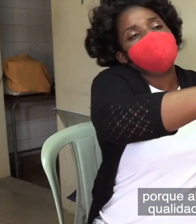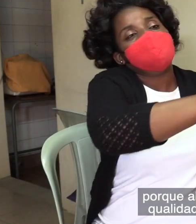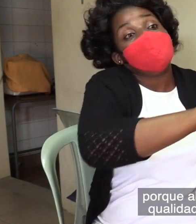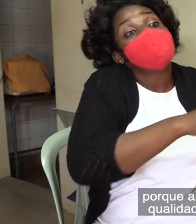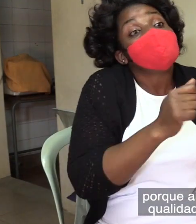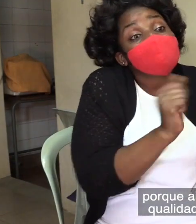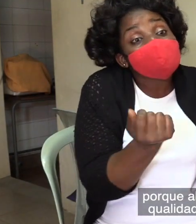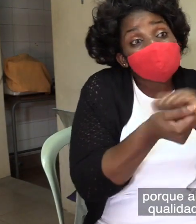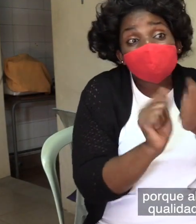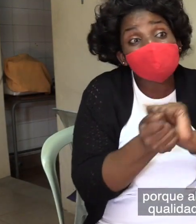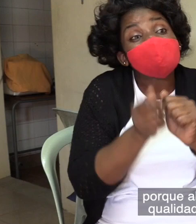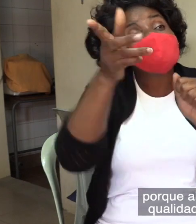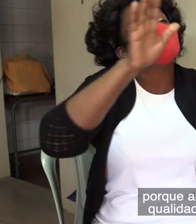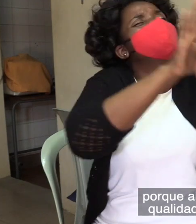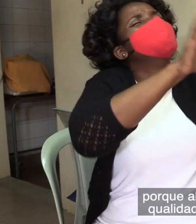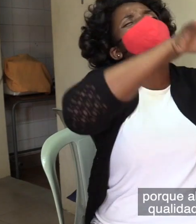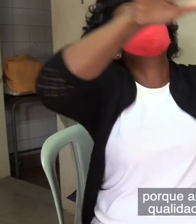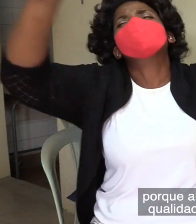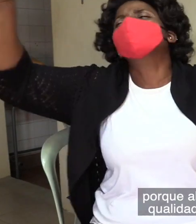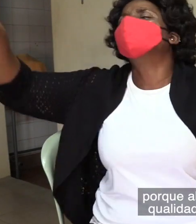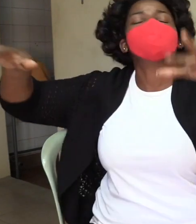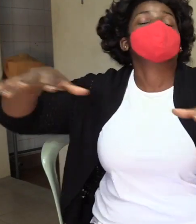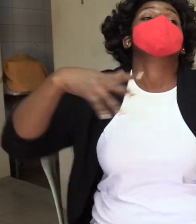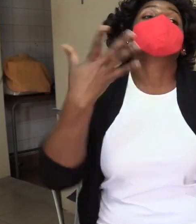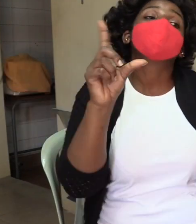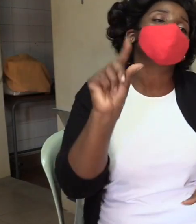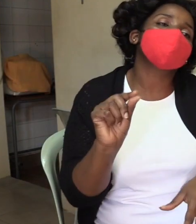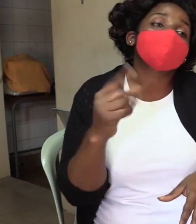produtos sem qualidade e assim torna-se difícil.